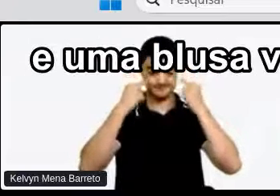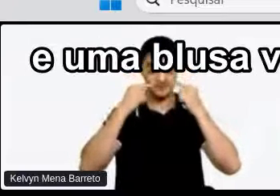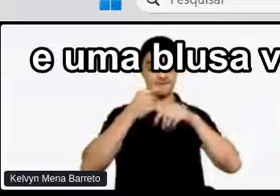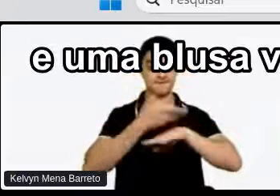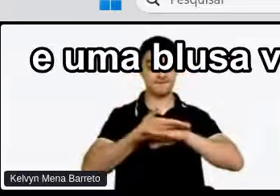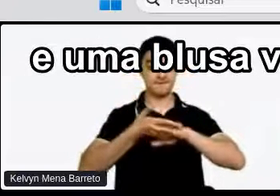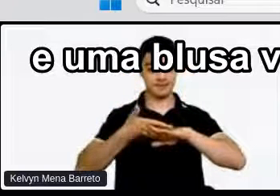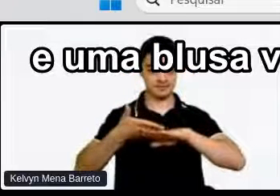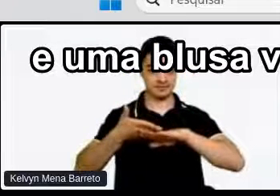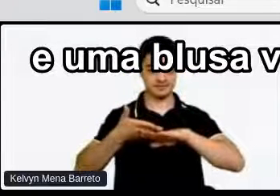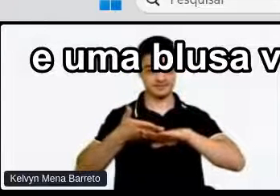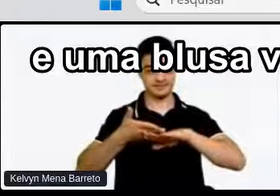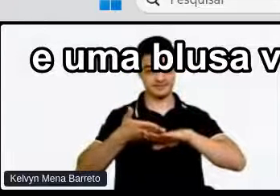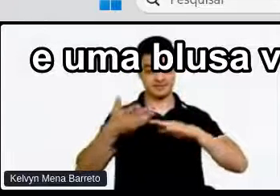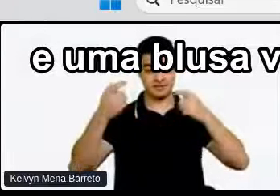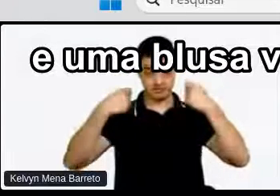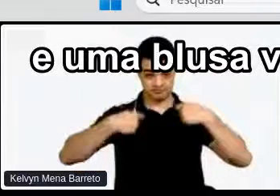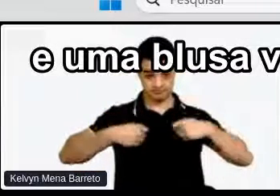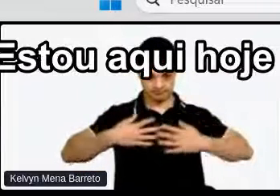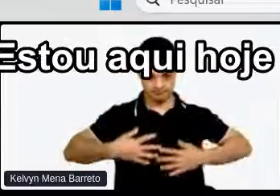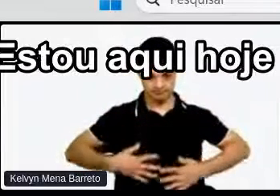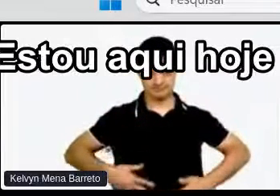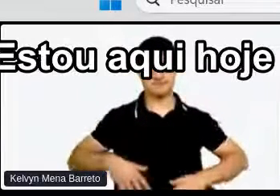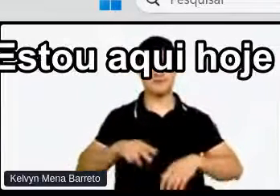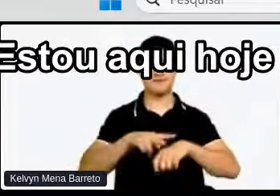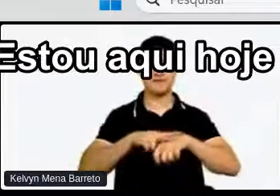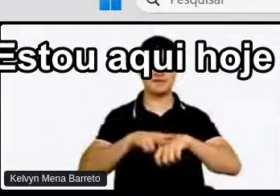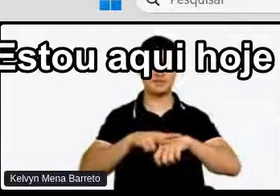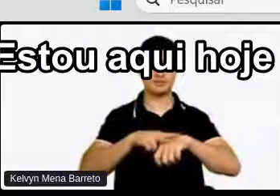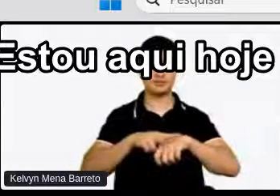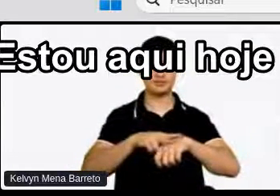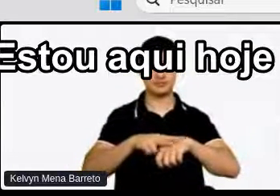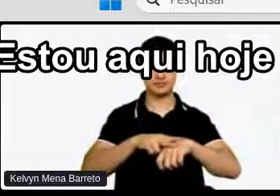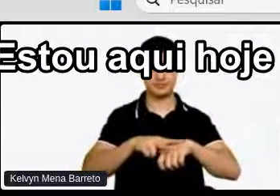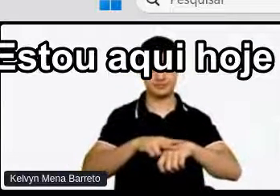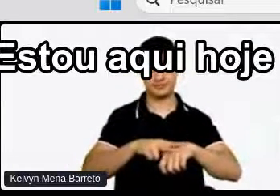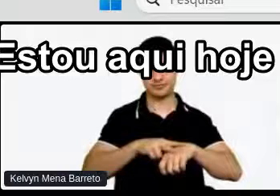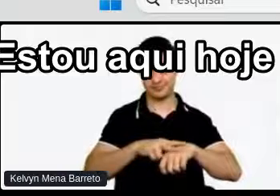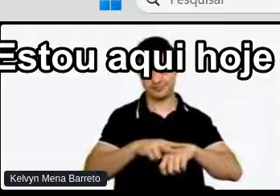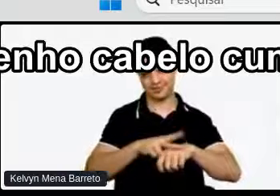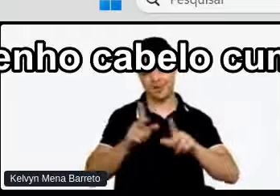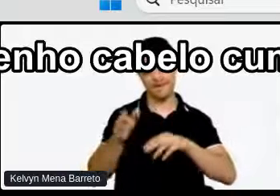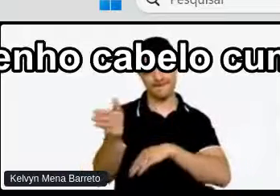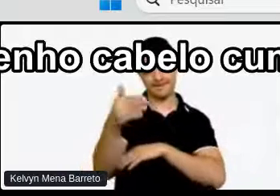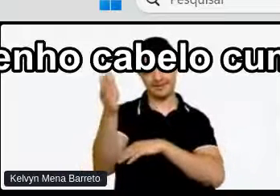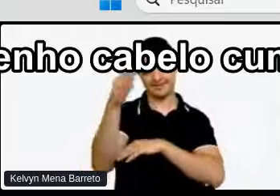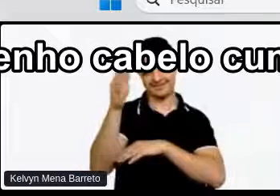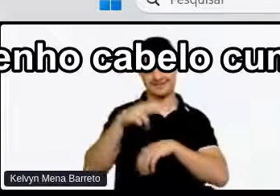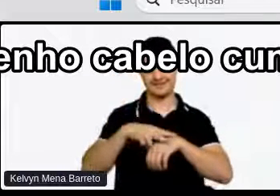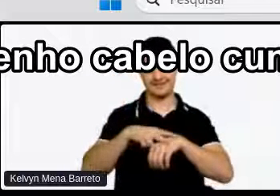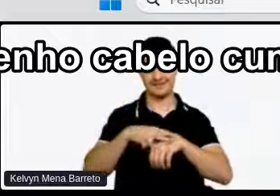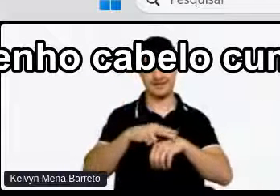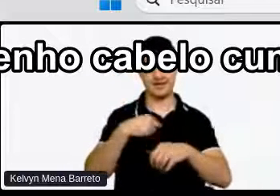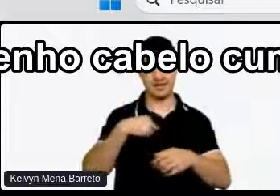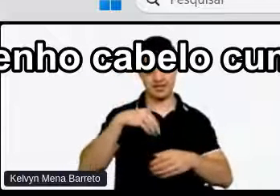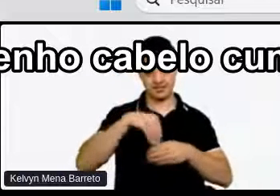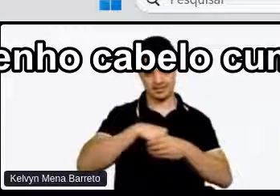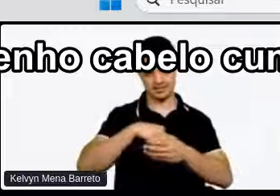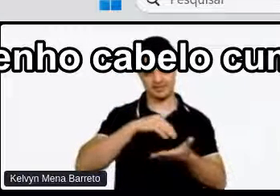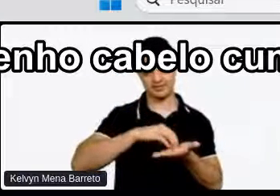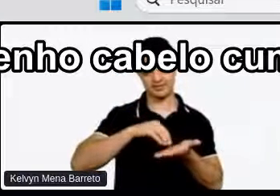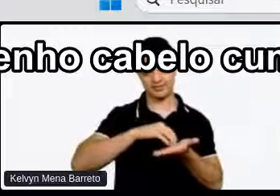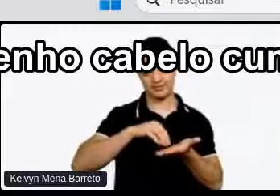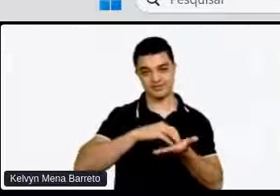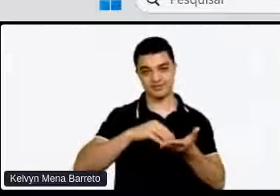E uma blusa verde e bandeira Estou aqui hoje no meu escritório Tenho cabelo comprido